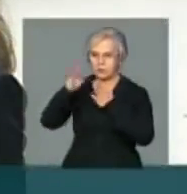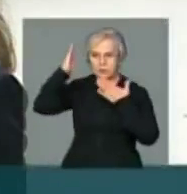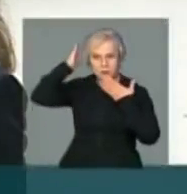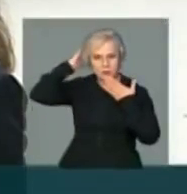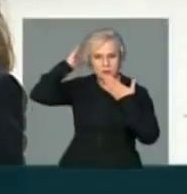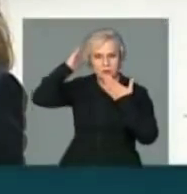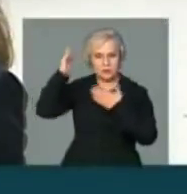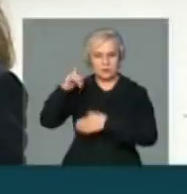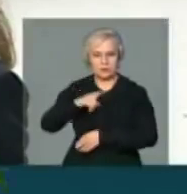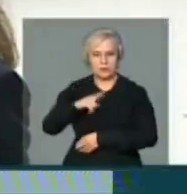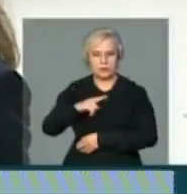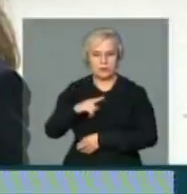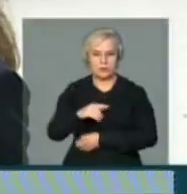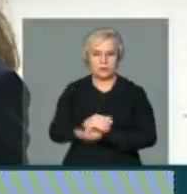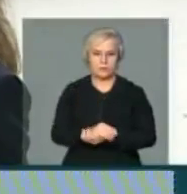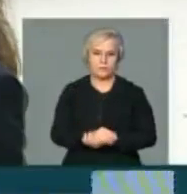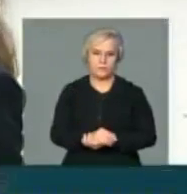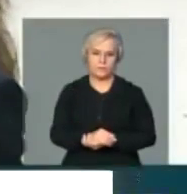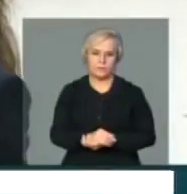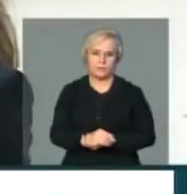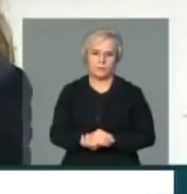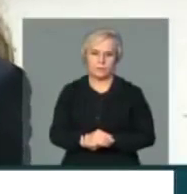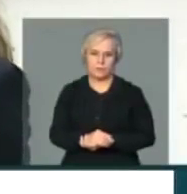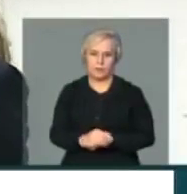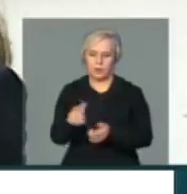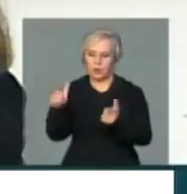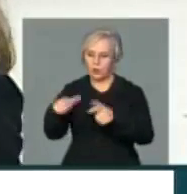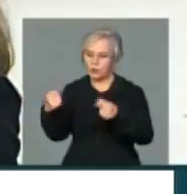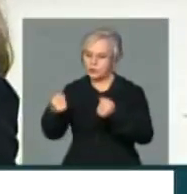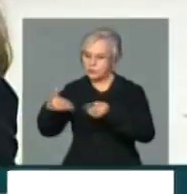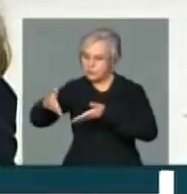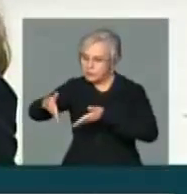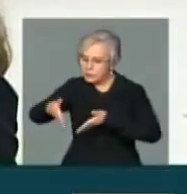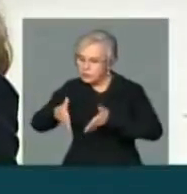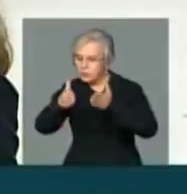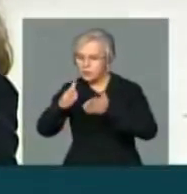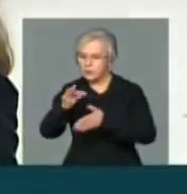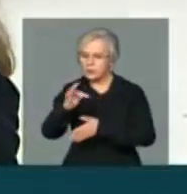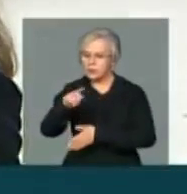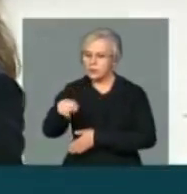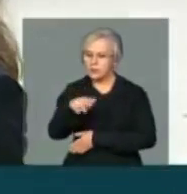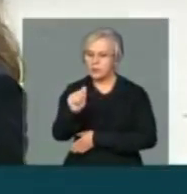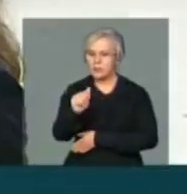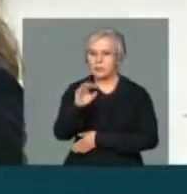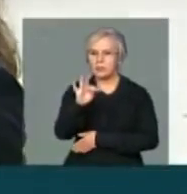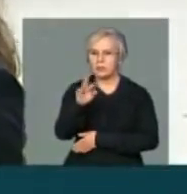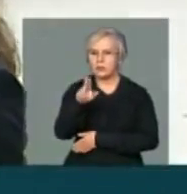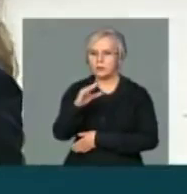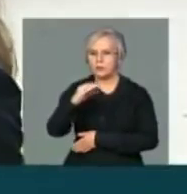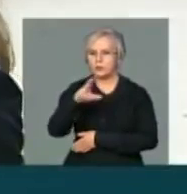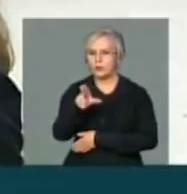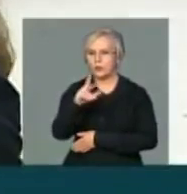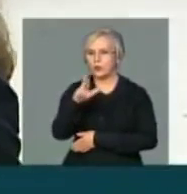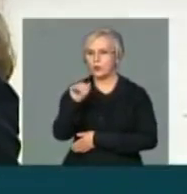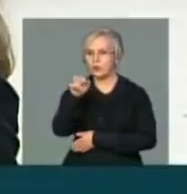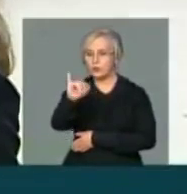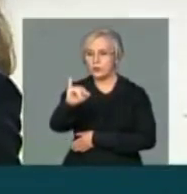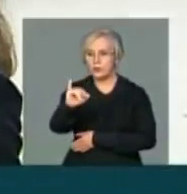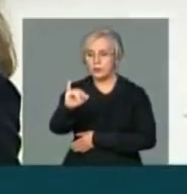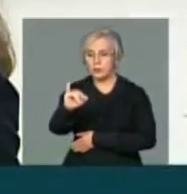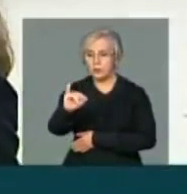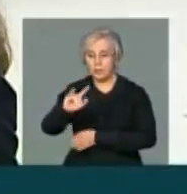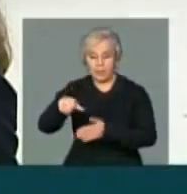atroariz-vaimiriz, por onde terá que passar o leão de Tucuruí. Como nós ainda não conseguimos